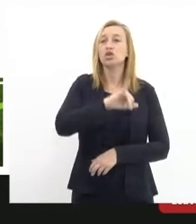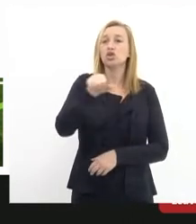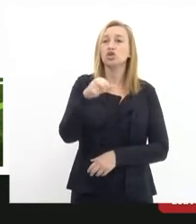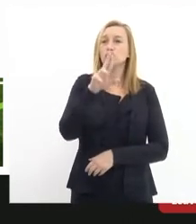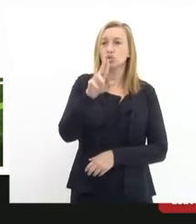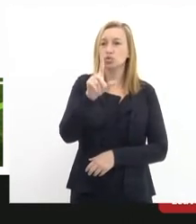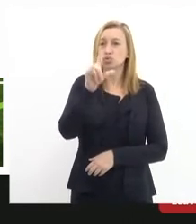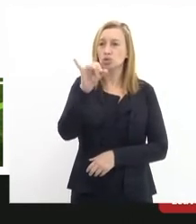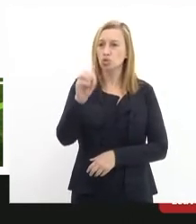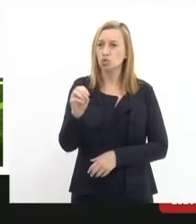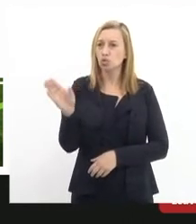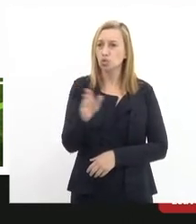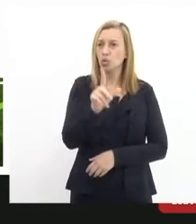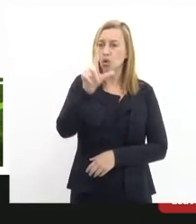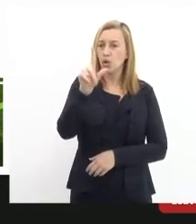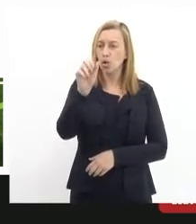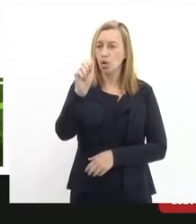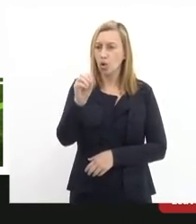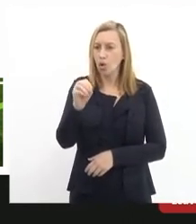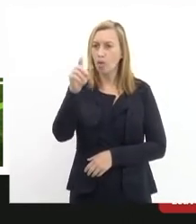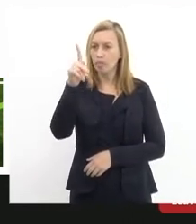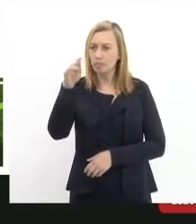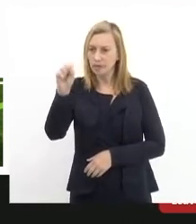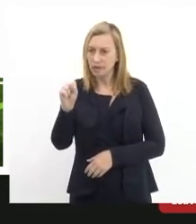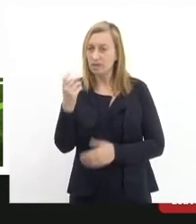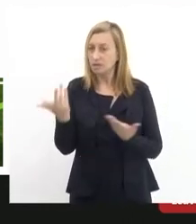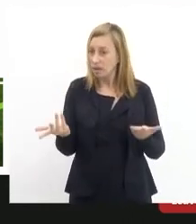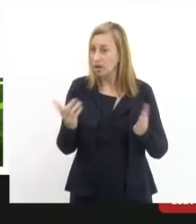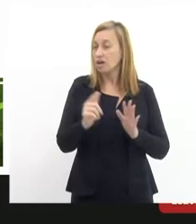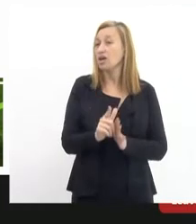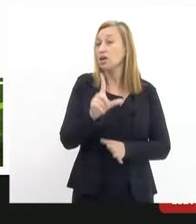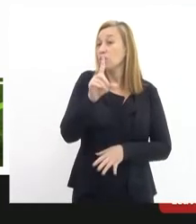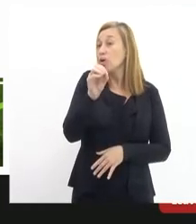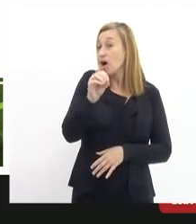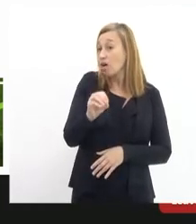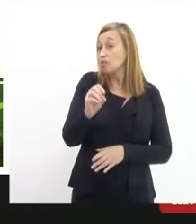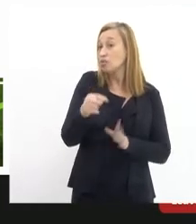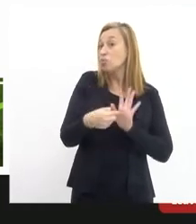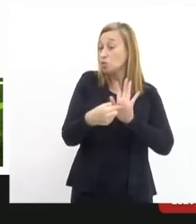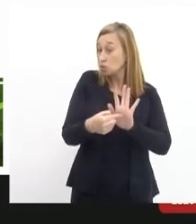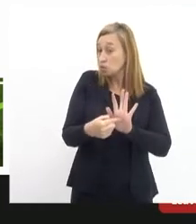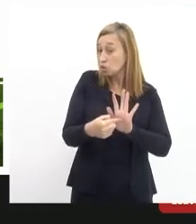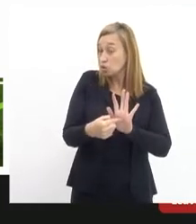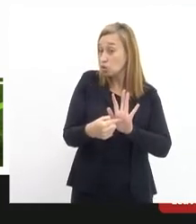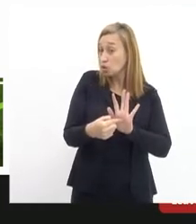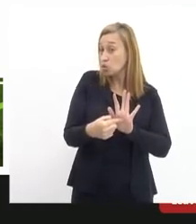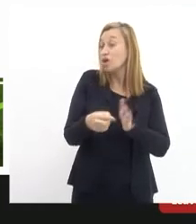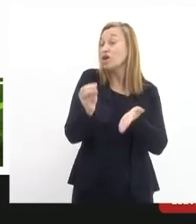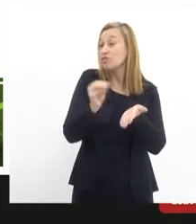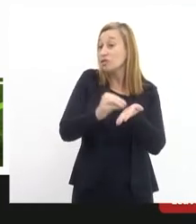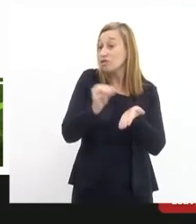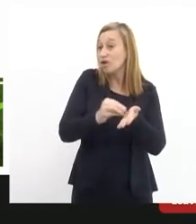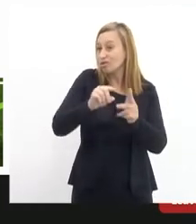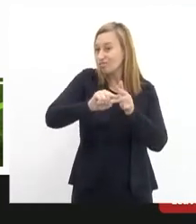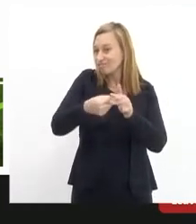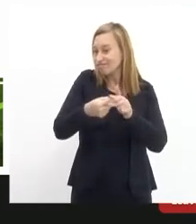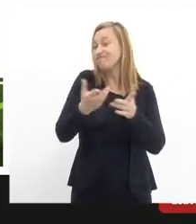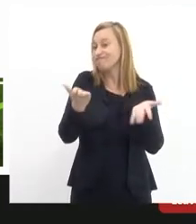a Lei da Central, e o laudo do Instituto Criminalístico constatou que a causa do acidente foi a falta de manutenção.